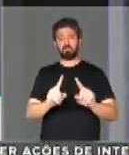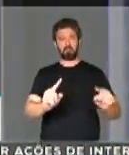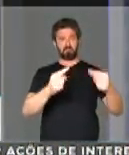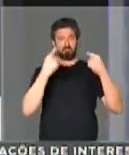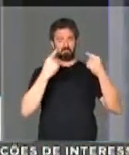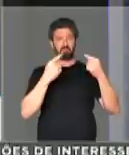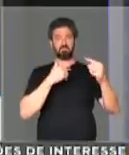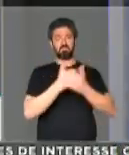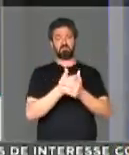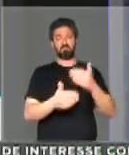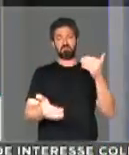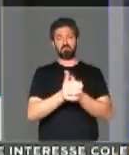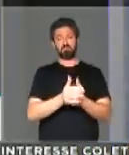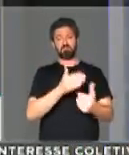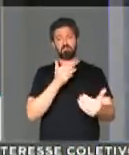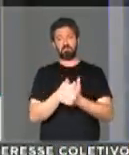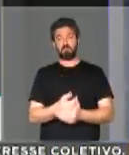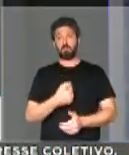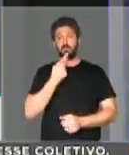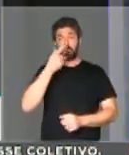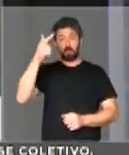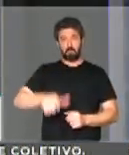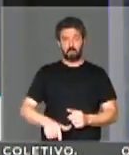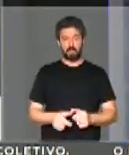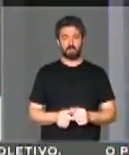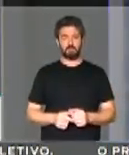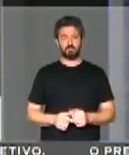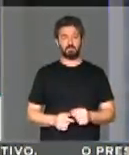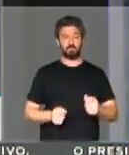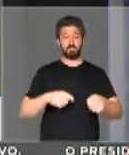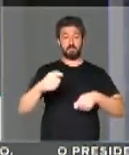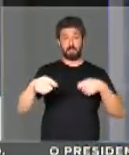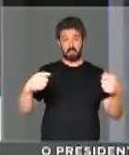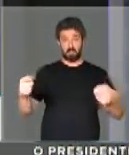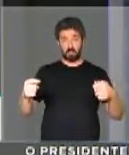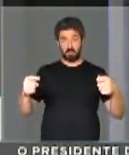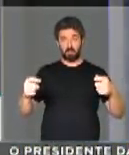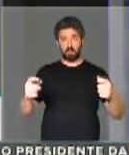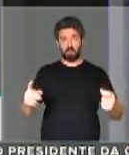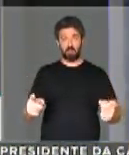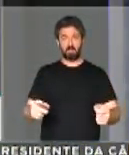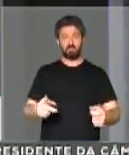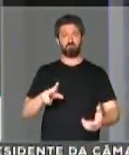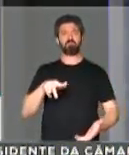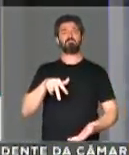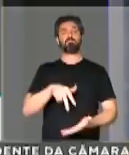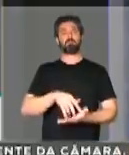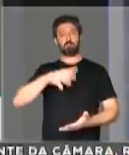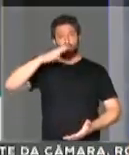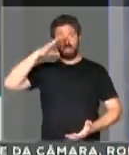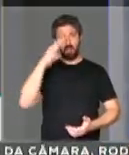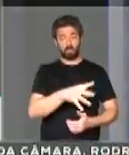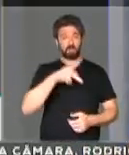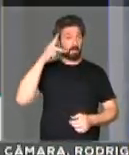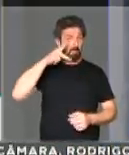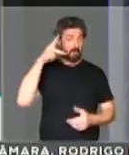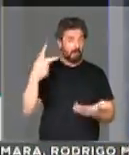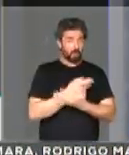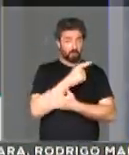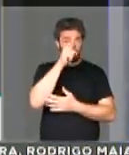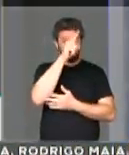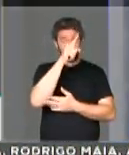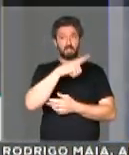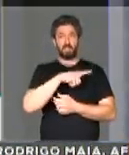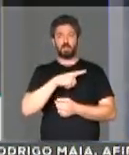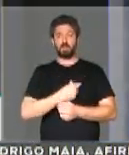intimidação por parte de quem quer que seja. E afirmo mais, todo aquele que se levanta para denunciar os descasos do Estado da Paraíba